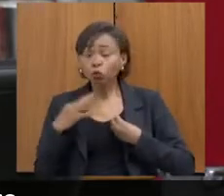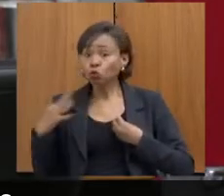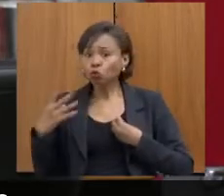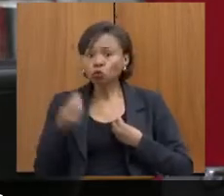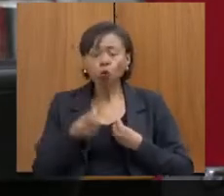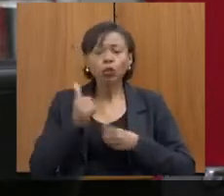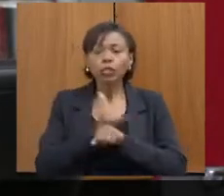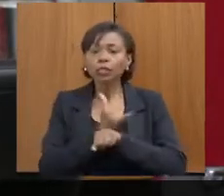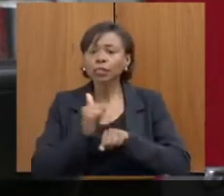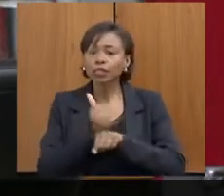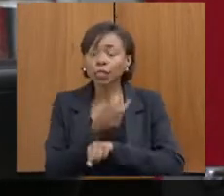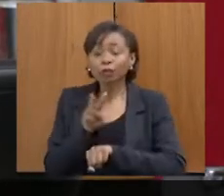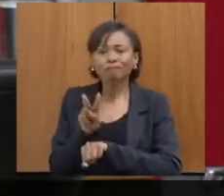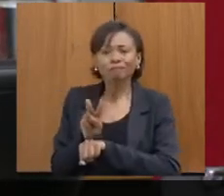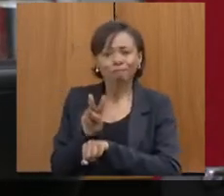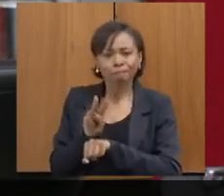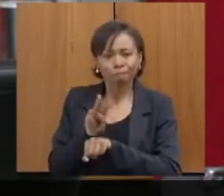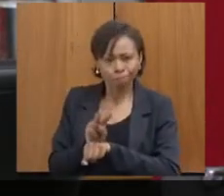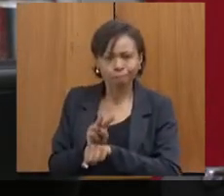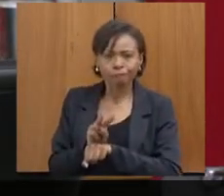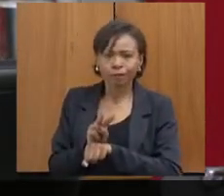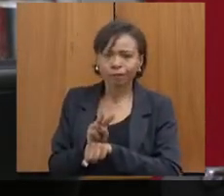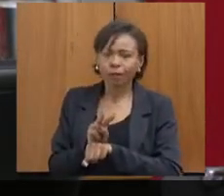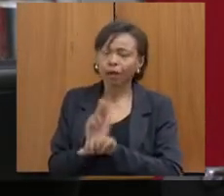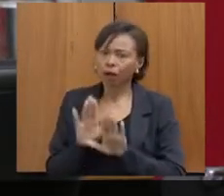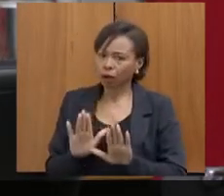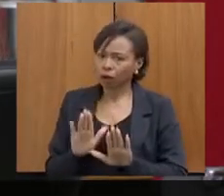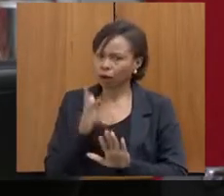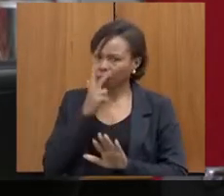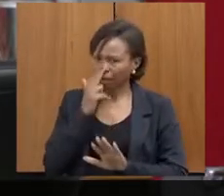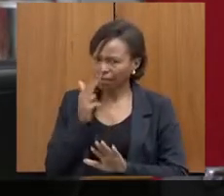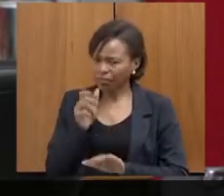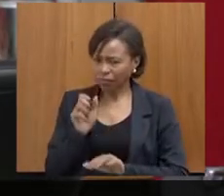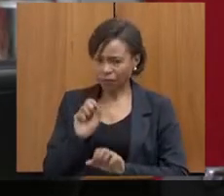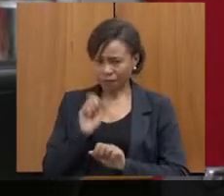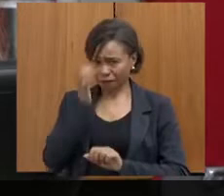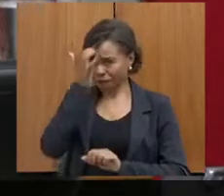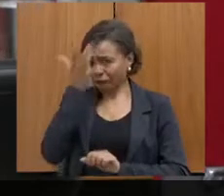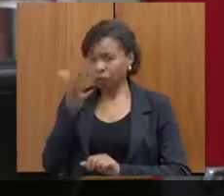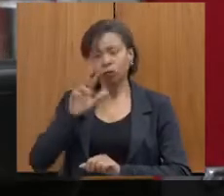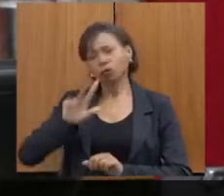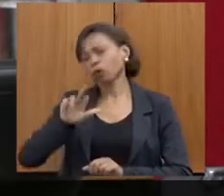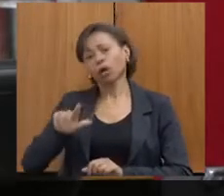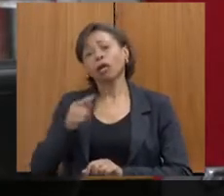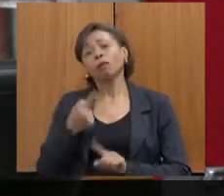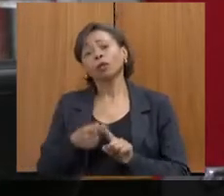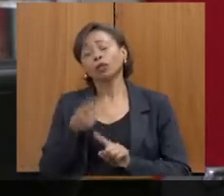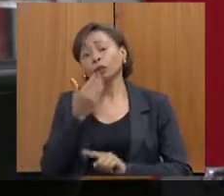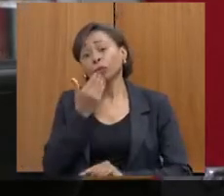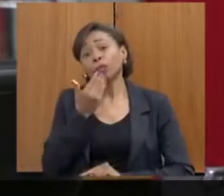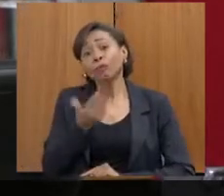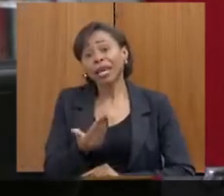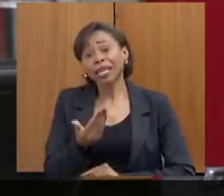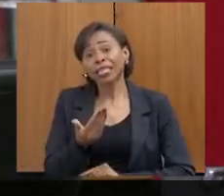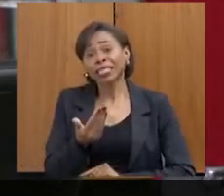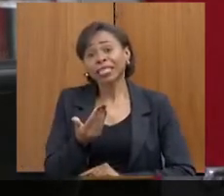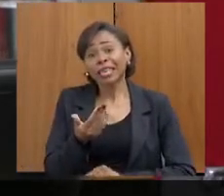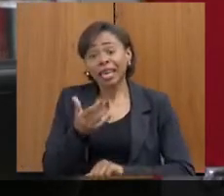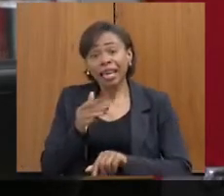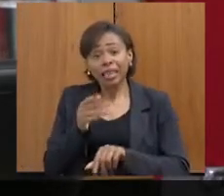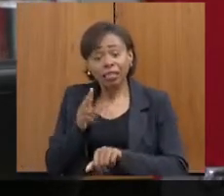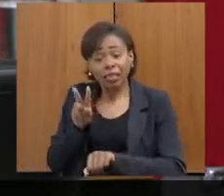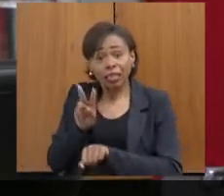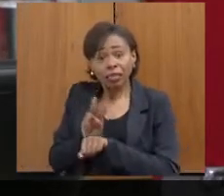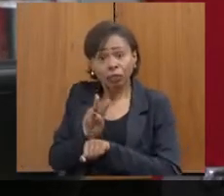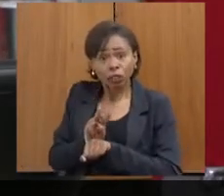trabalha com isso, pode parecer lógico, Ana, não é. Você faz um requerimento de medidas, mas você, policial, não tem controle se aquilo foi